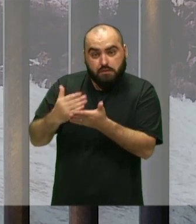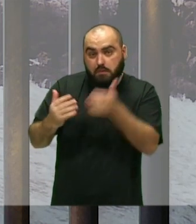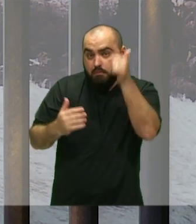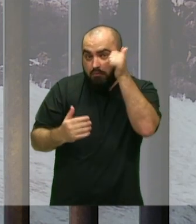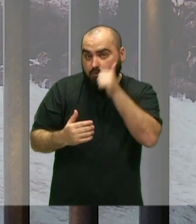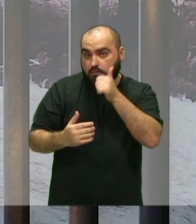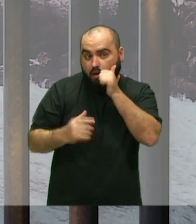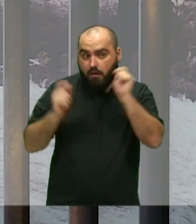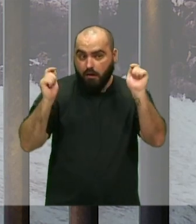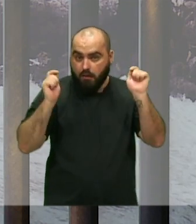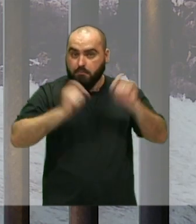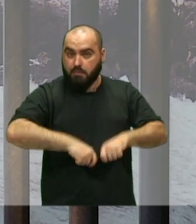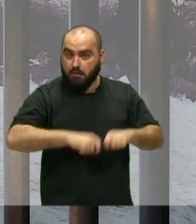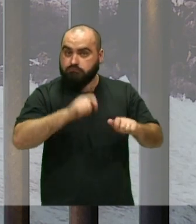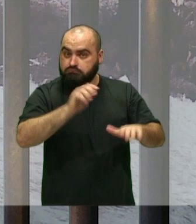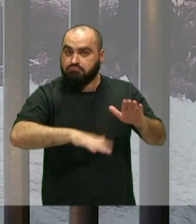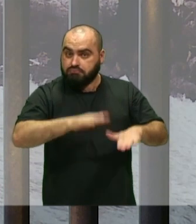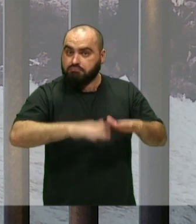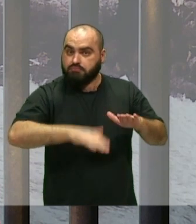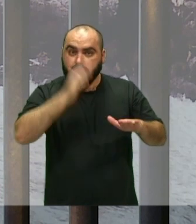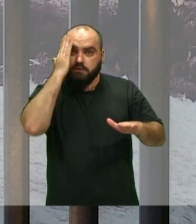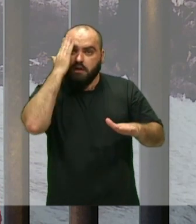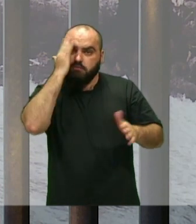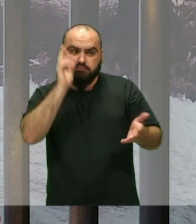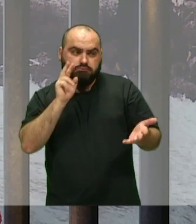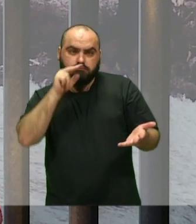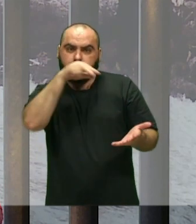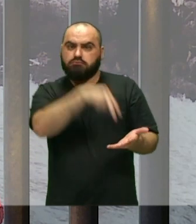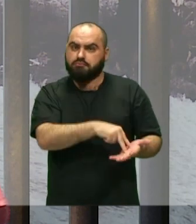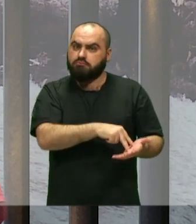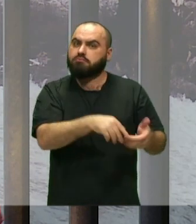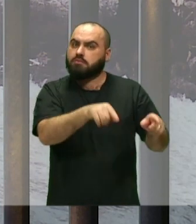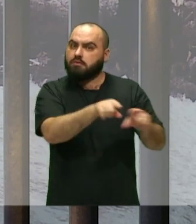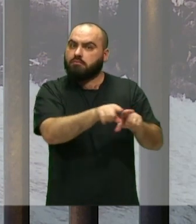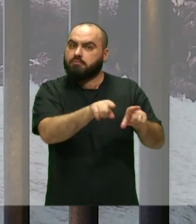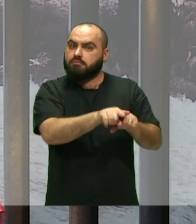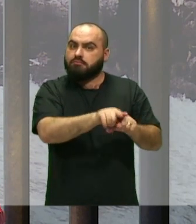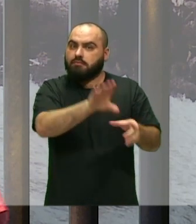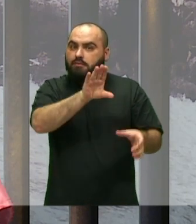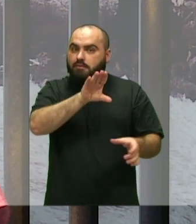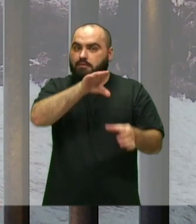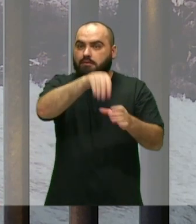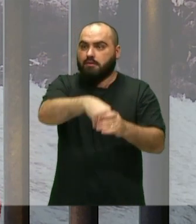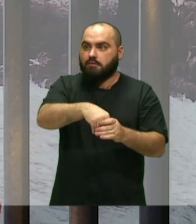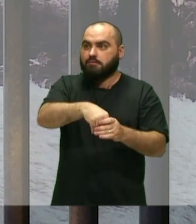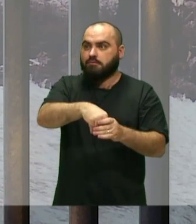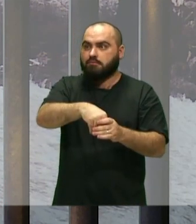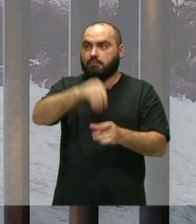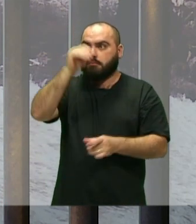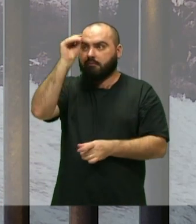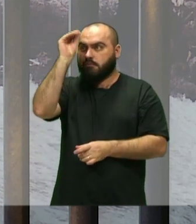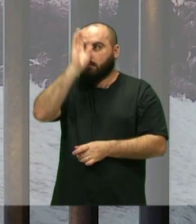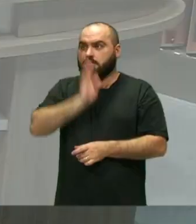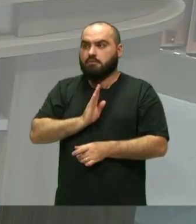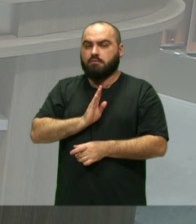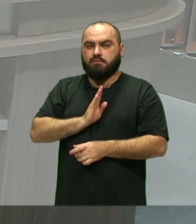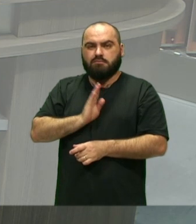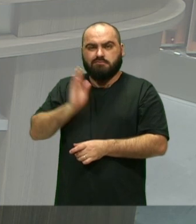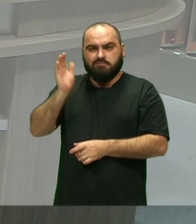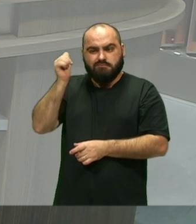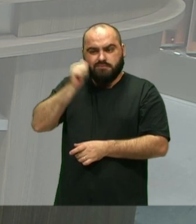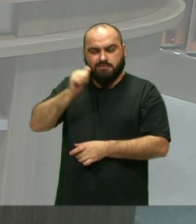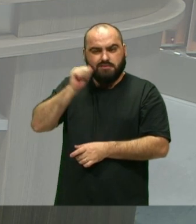tocar, né? Ocupar esses espaços também Dentro das nações Era um espaço muito hostil Pra nós mulheres, né?